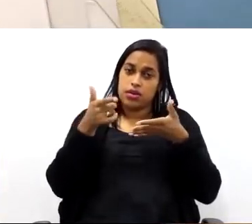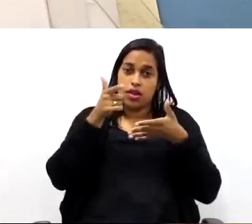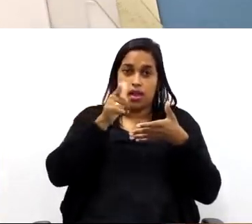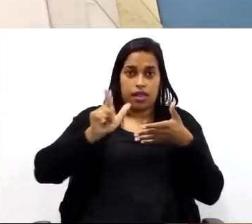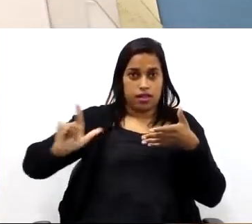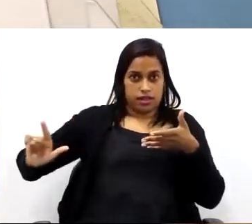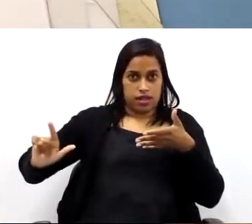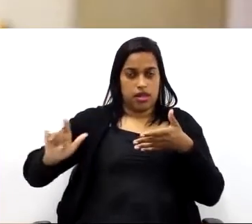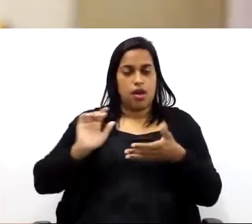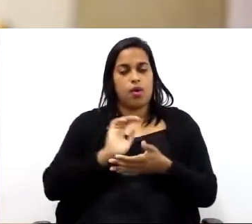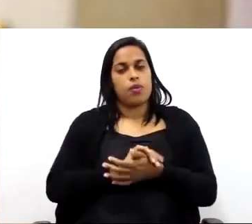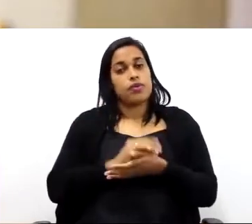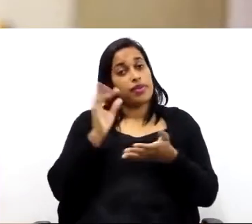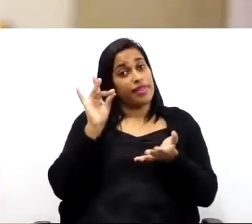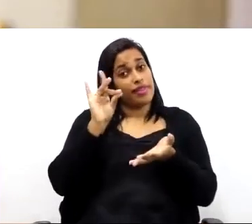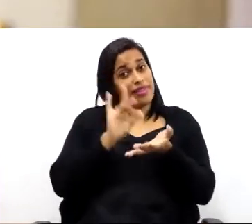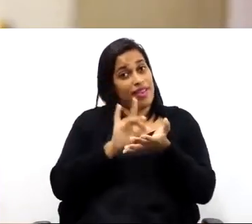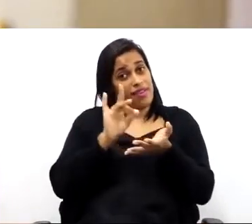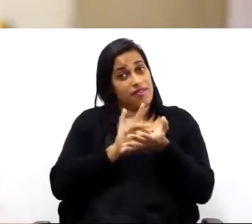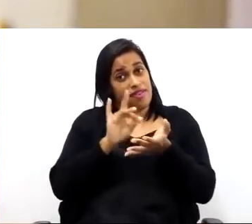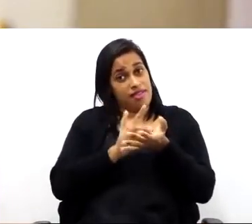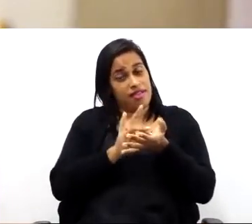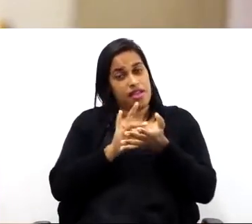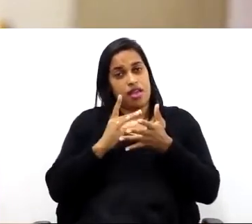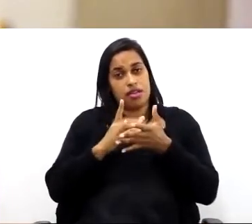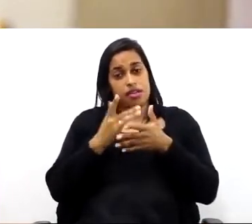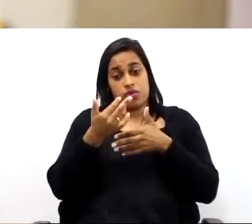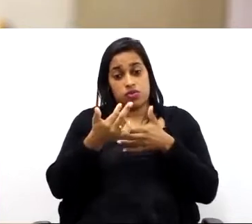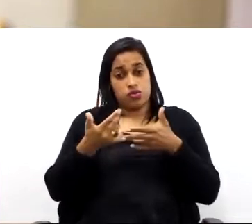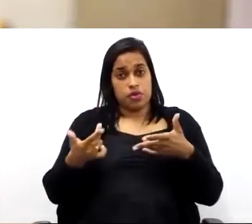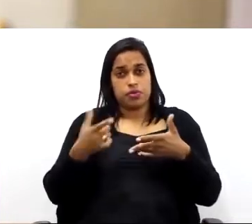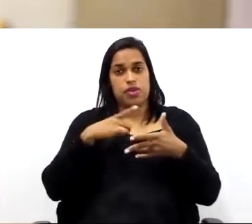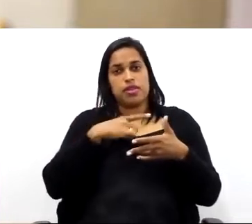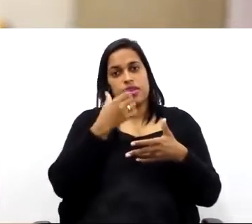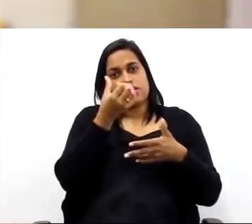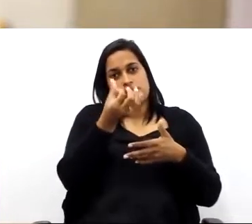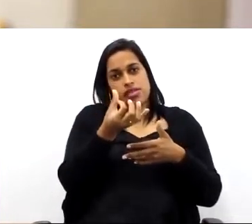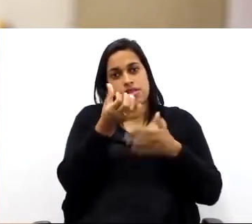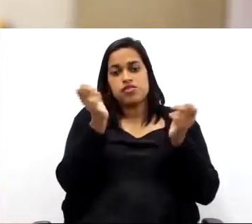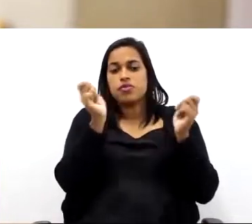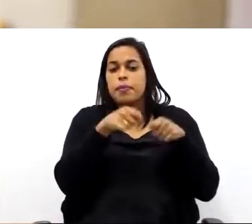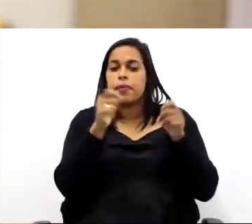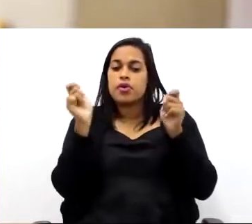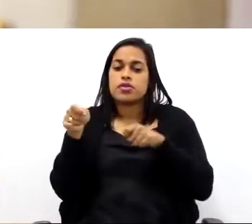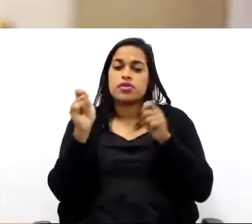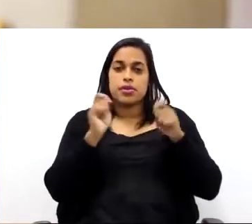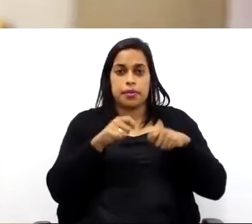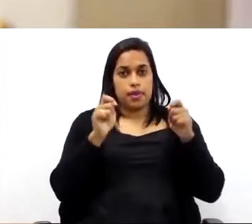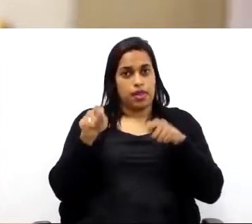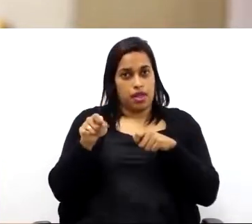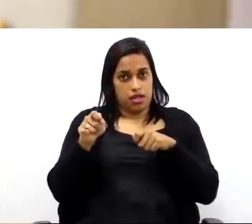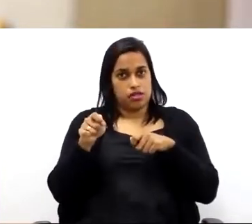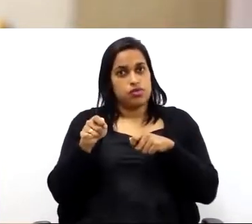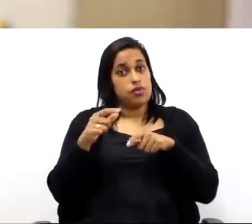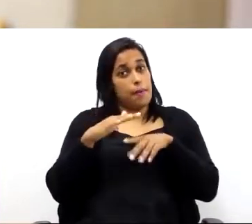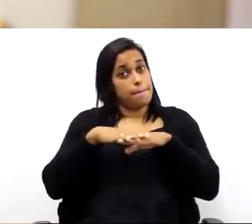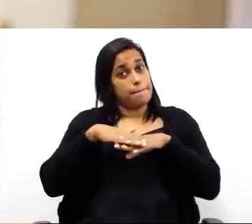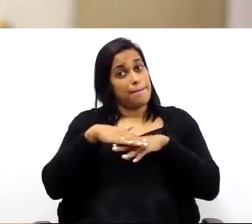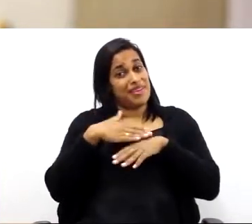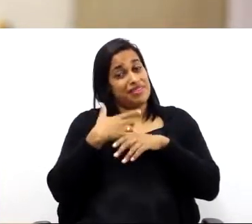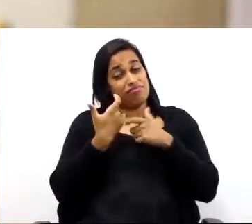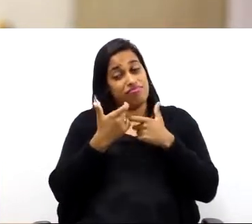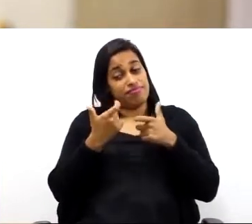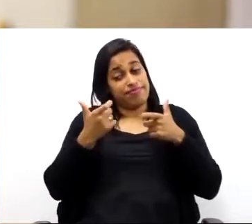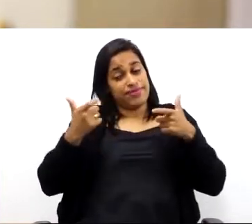vista lateral. Na verdade, a maioria dos objetos, a gente tem seis possibilidades de vistas mongeanas. Mas a